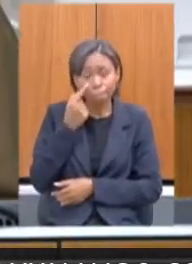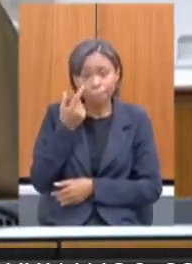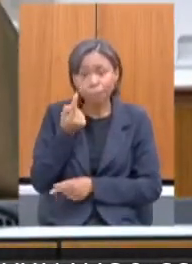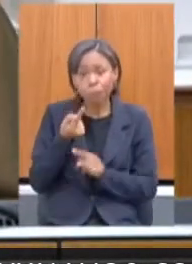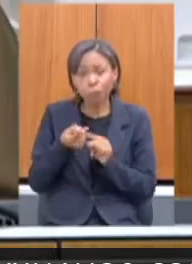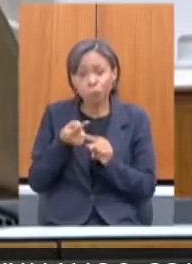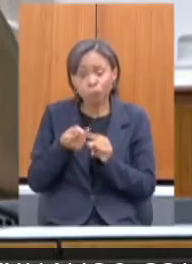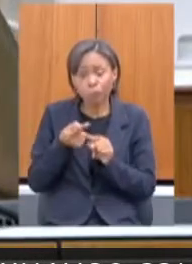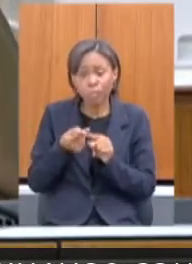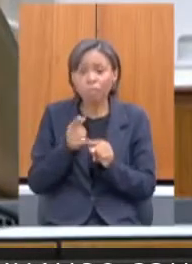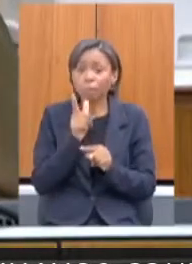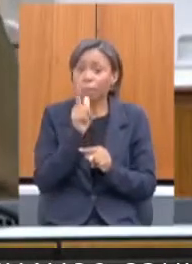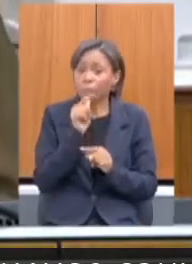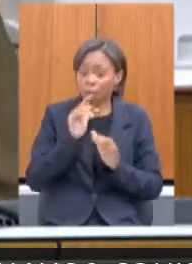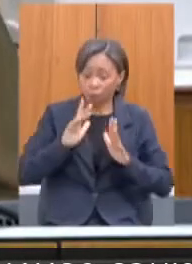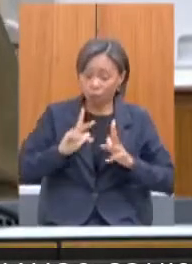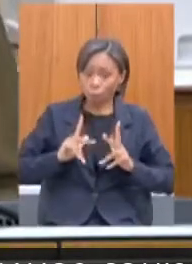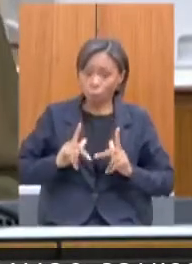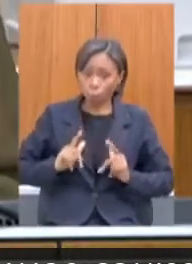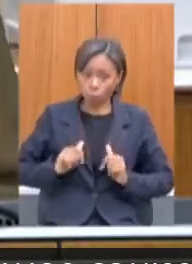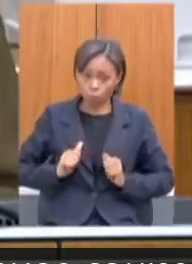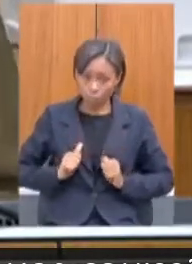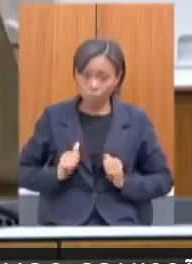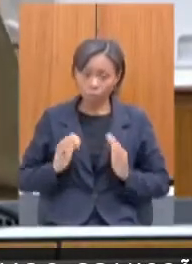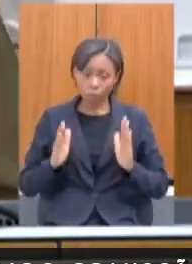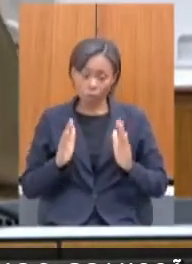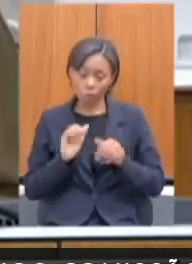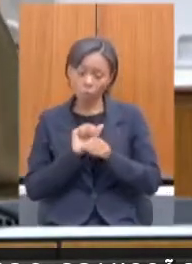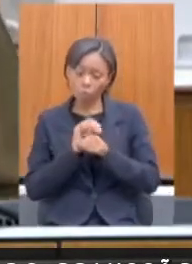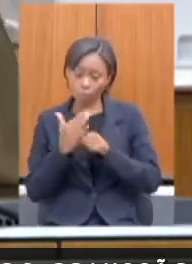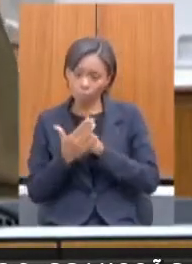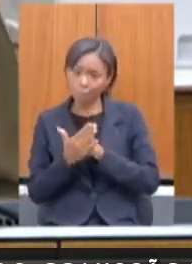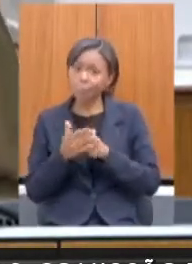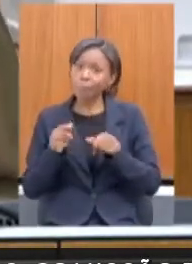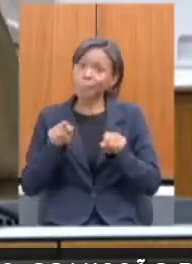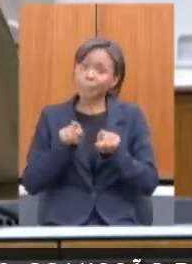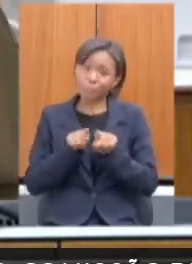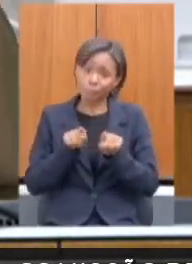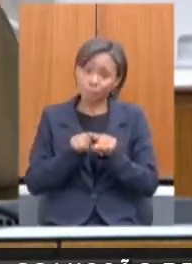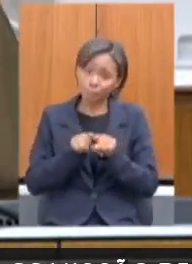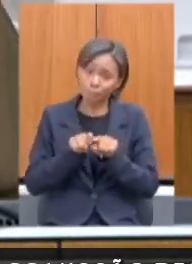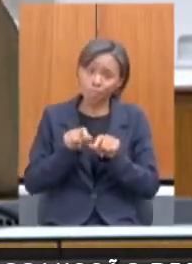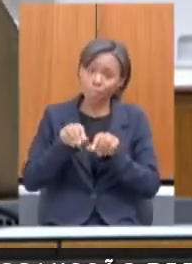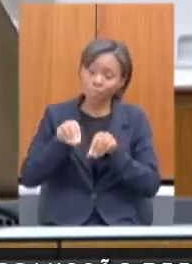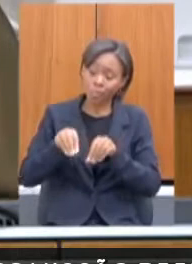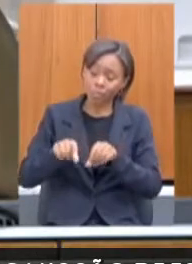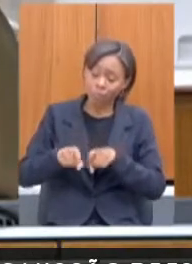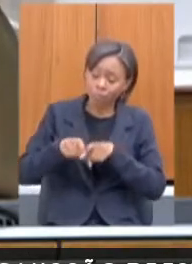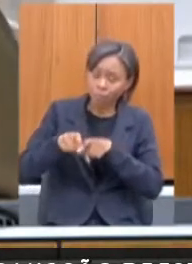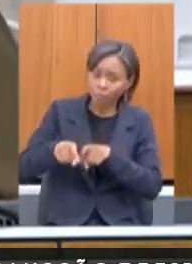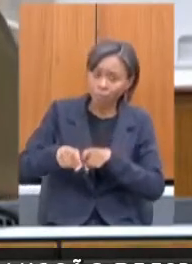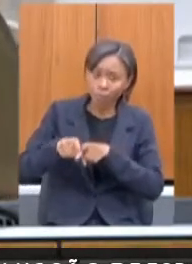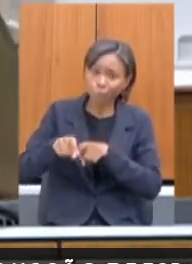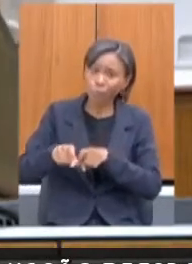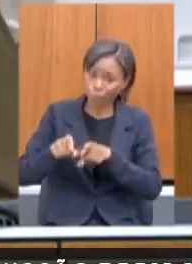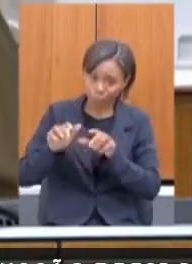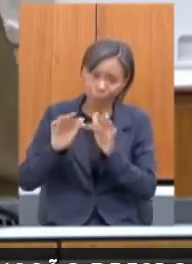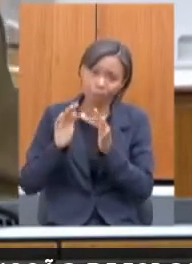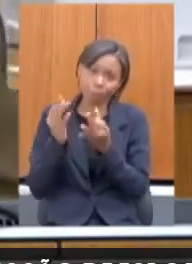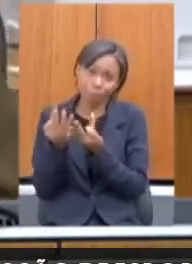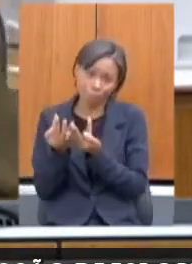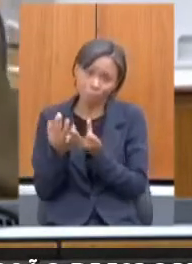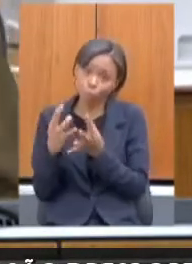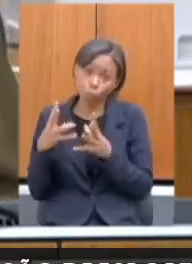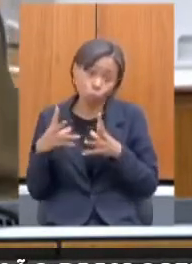potável, não só para a pandemia, mas também para a agricultura familiar, para toda a sua subsistência, é necessário.